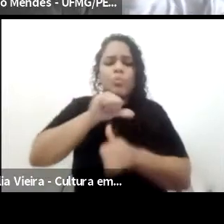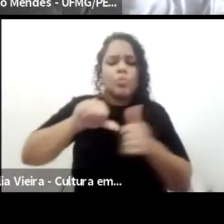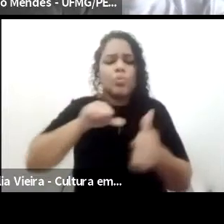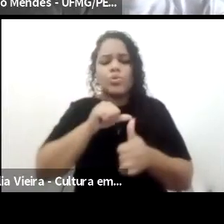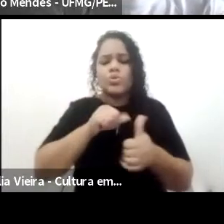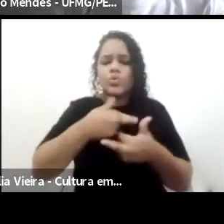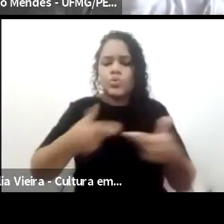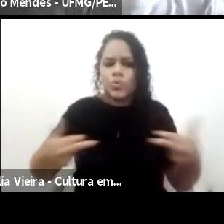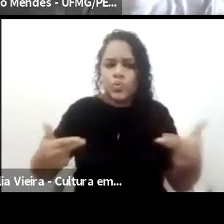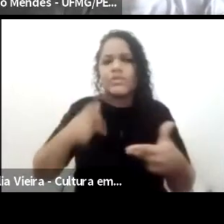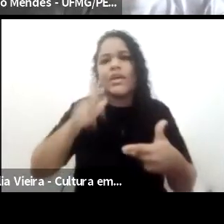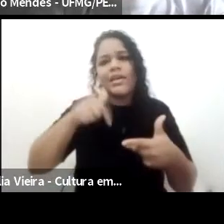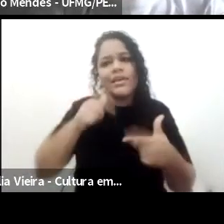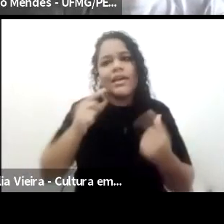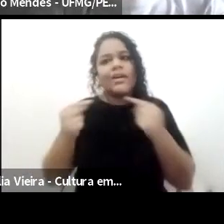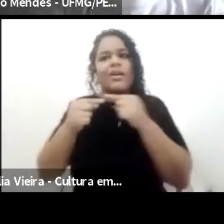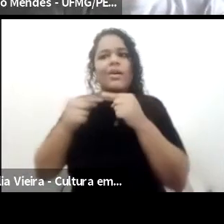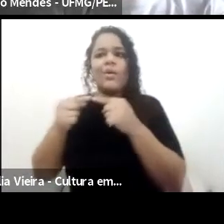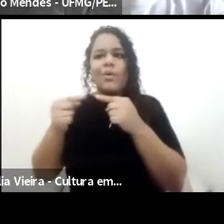Então, a gente tem que pensar nisso.